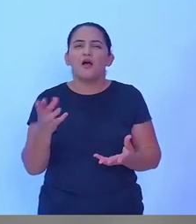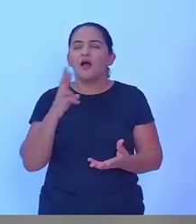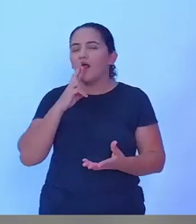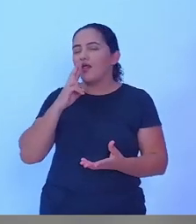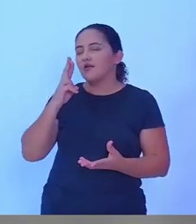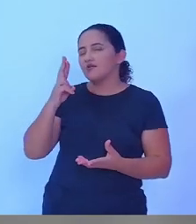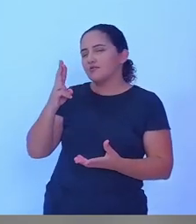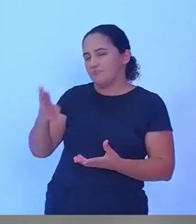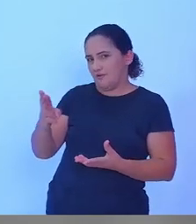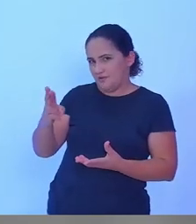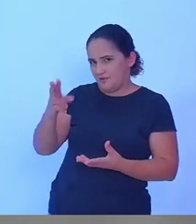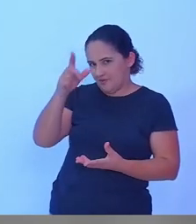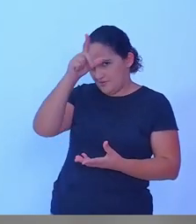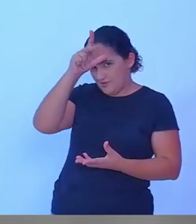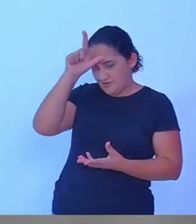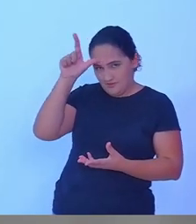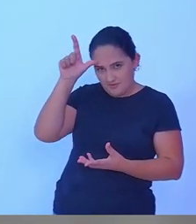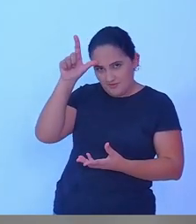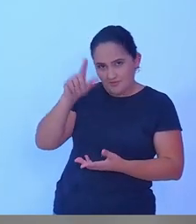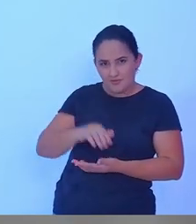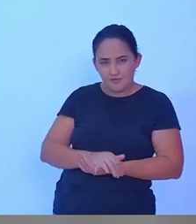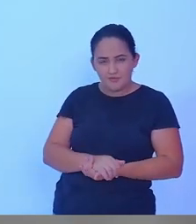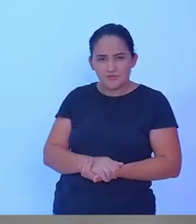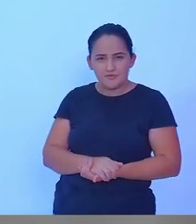candidato Lucindo.